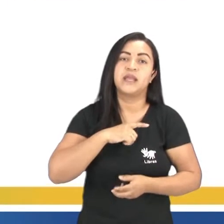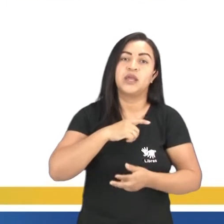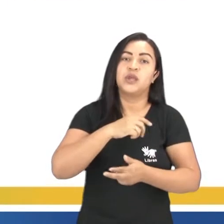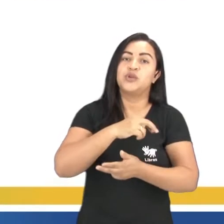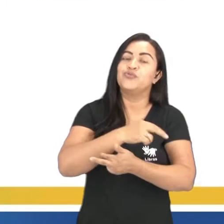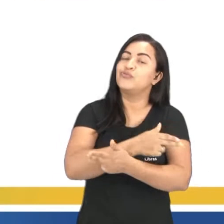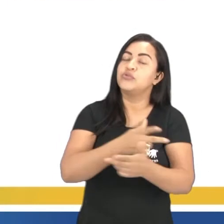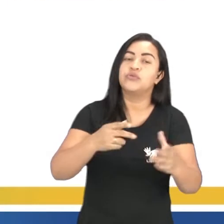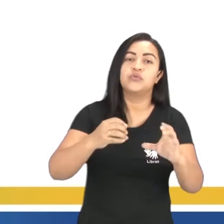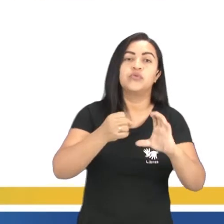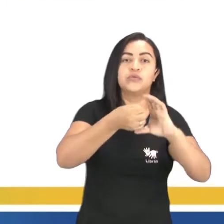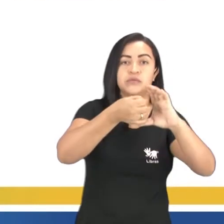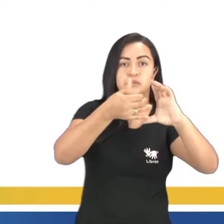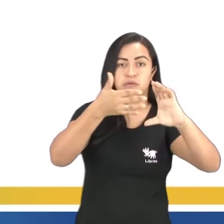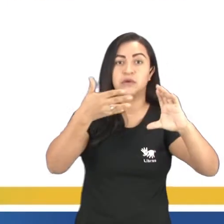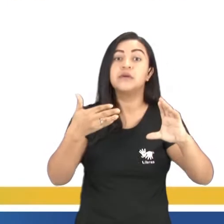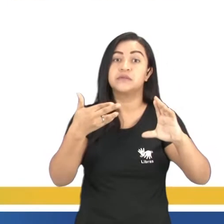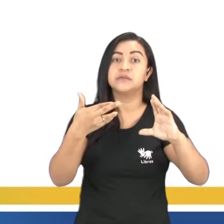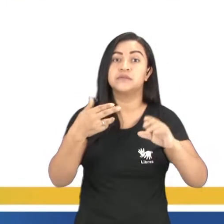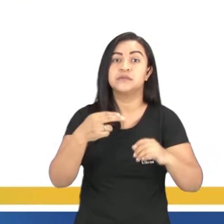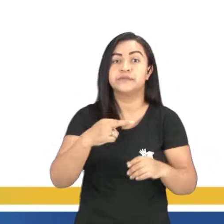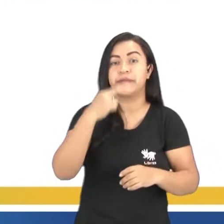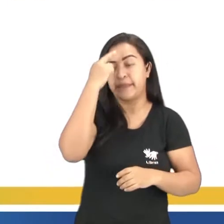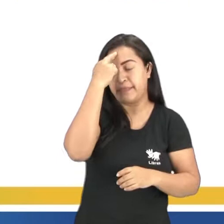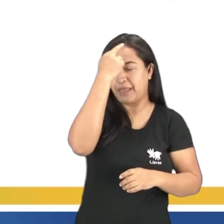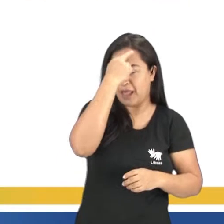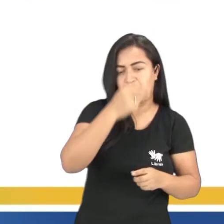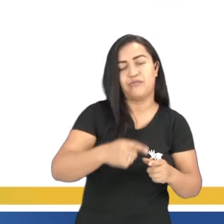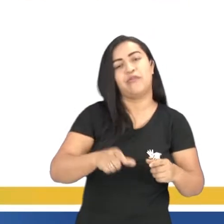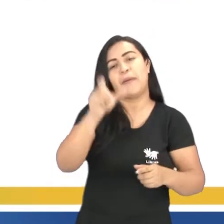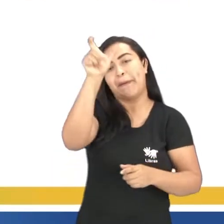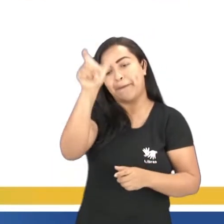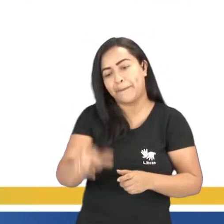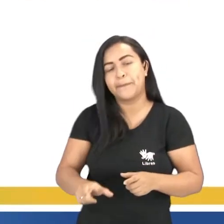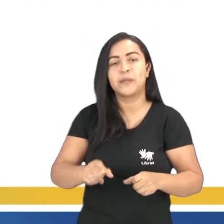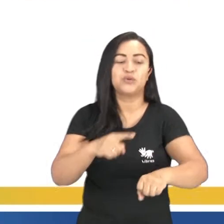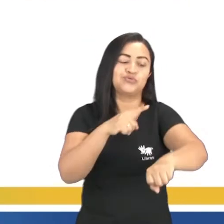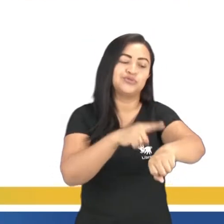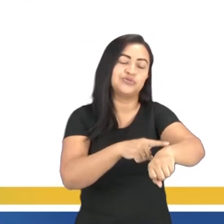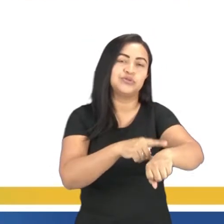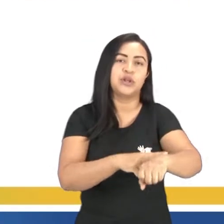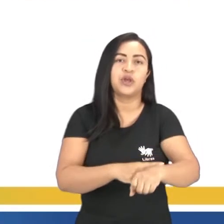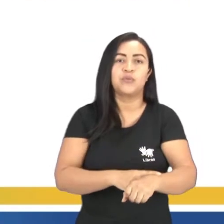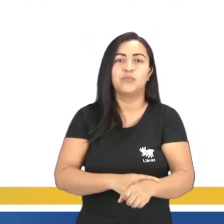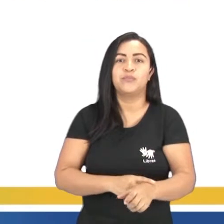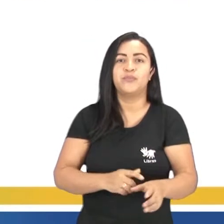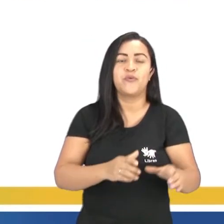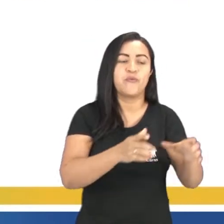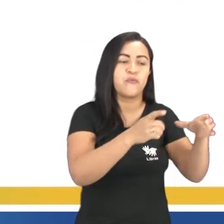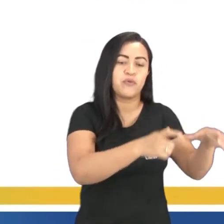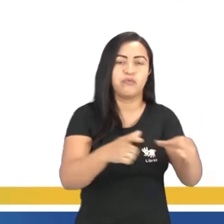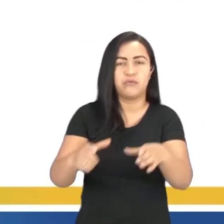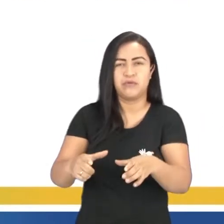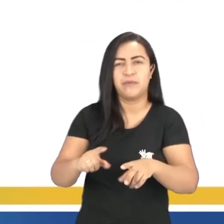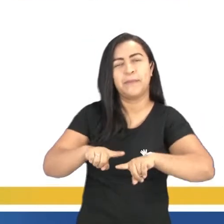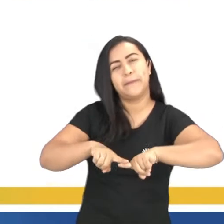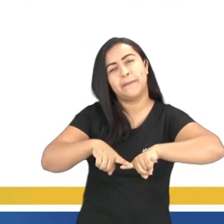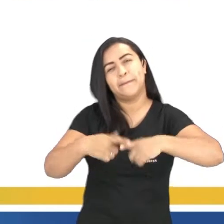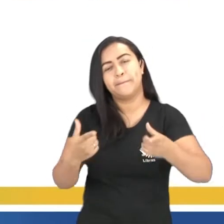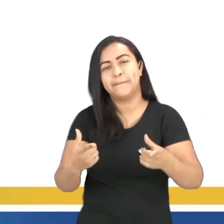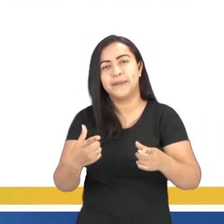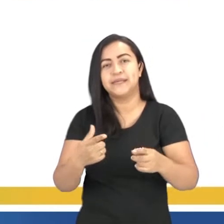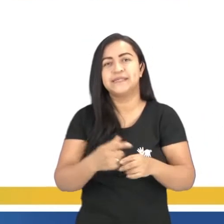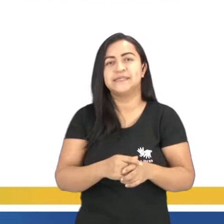que compõem essa narrativa, narrador, personagem, enredo, espaço e tempo, só que o conflito dele vai ser um conflito